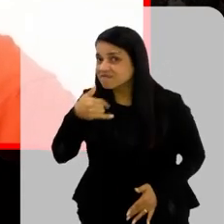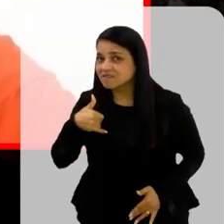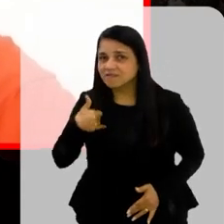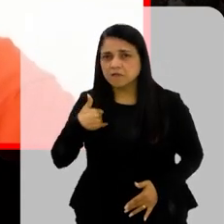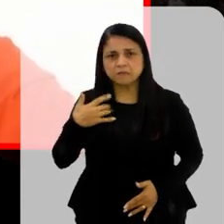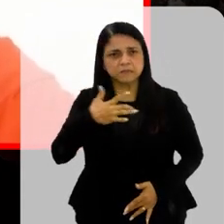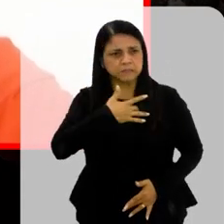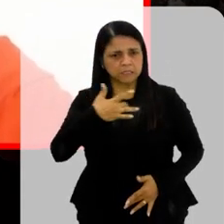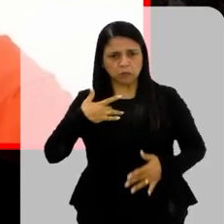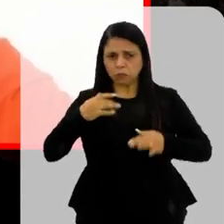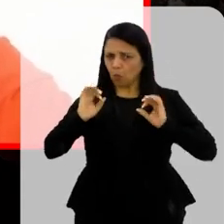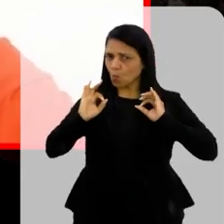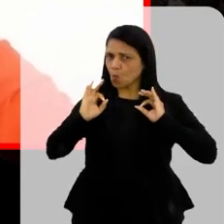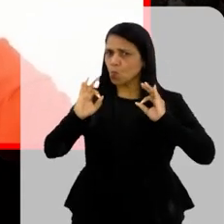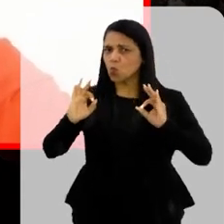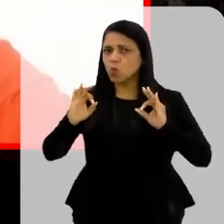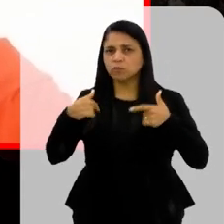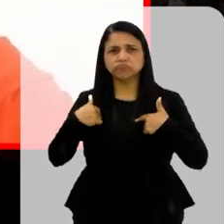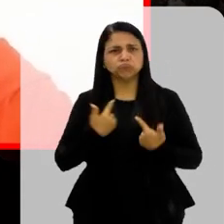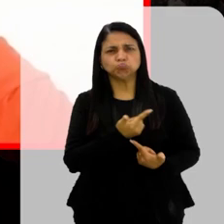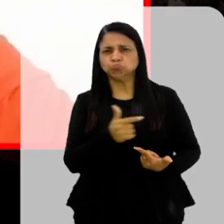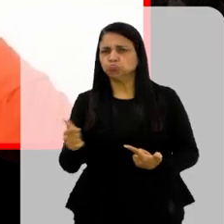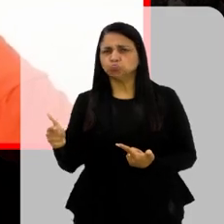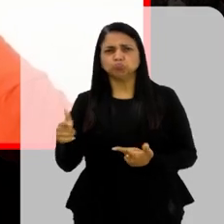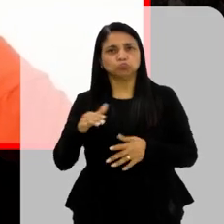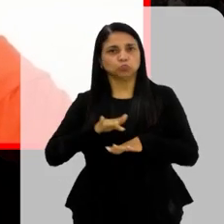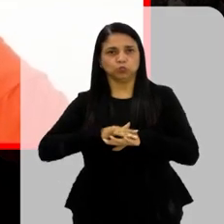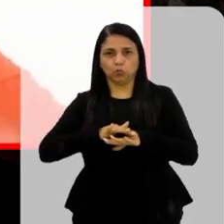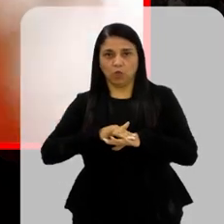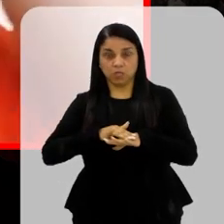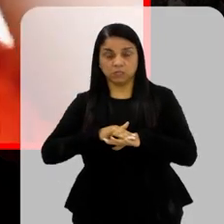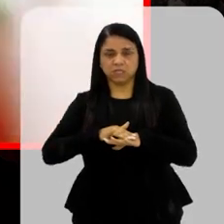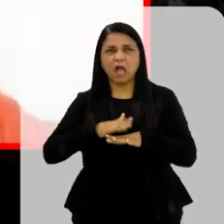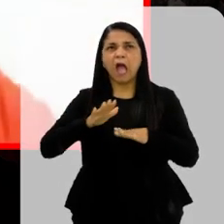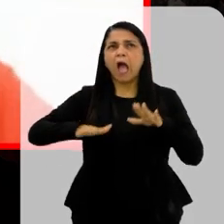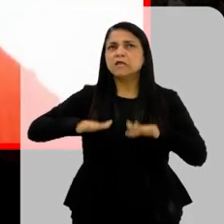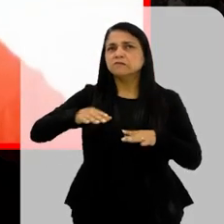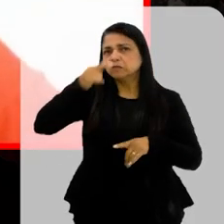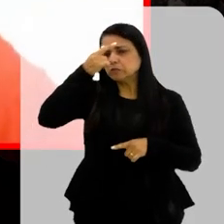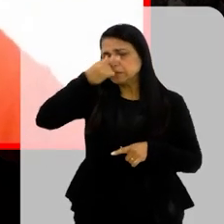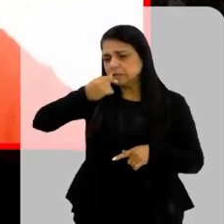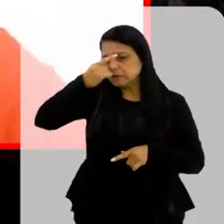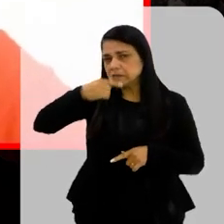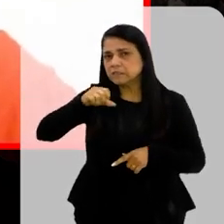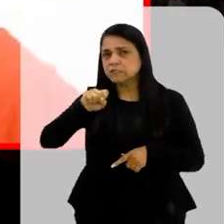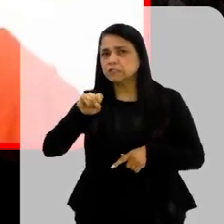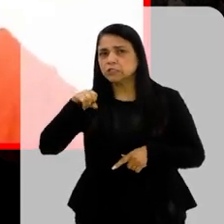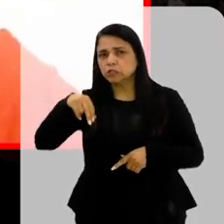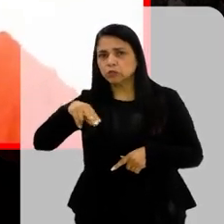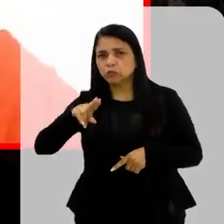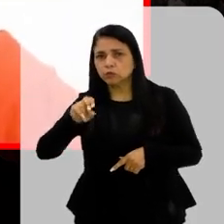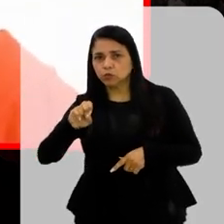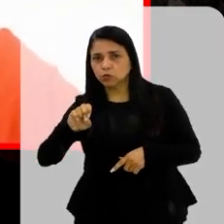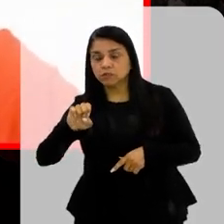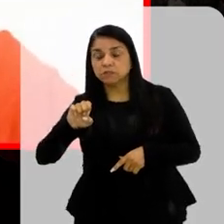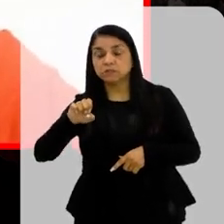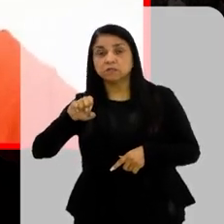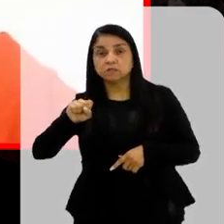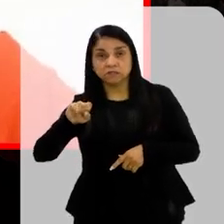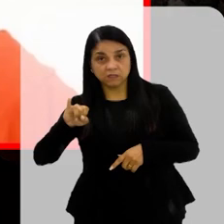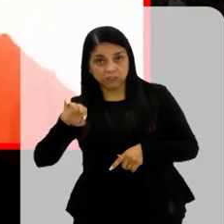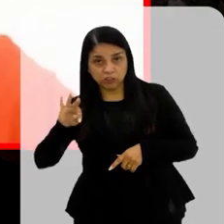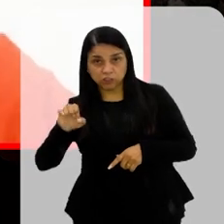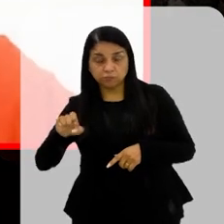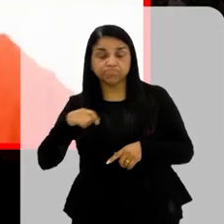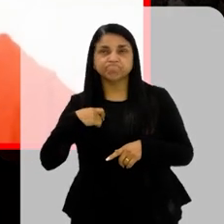Era uma criança super saudável Que nunca tinha tido nada Às vezes uma sinusite perdida ali no meio do caminho E